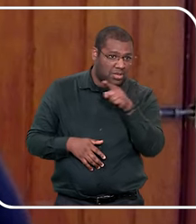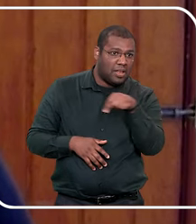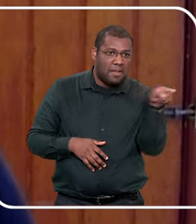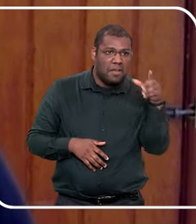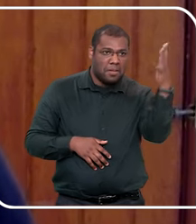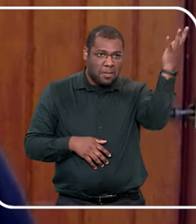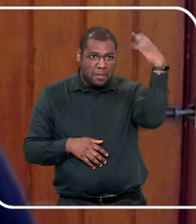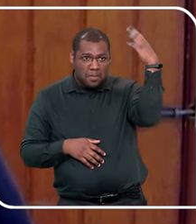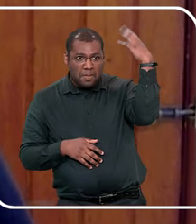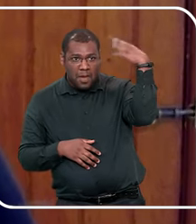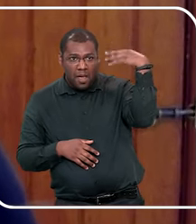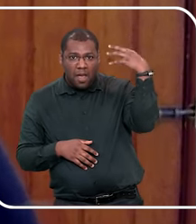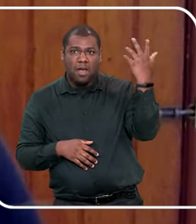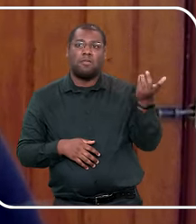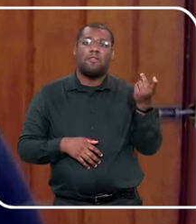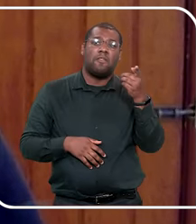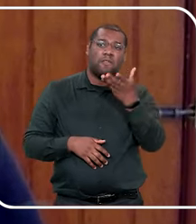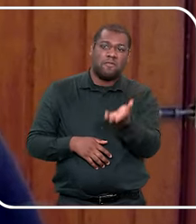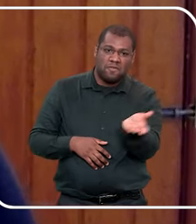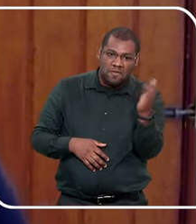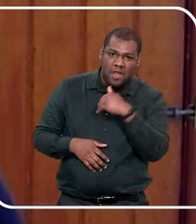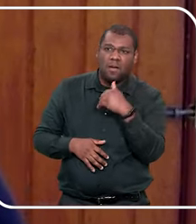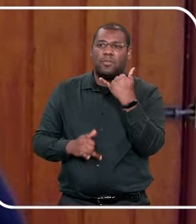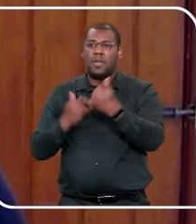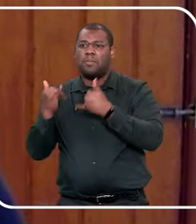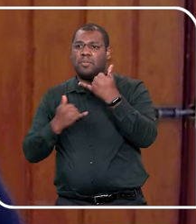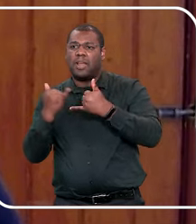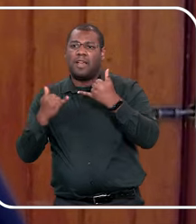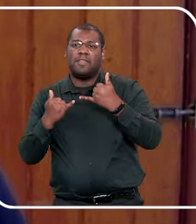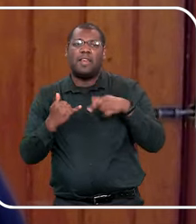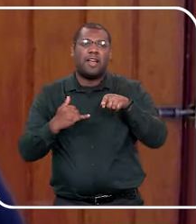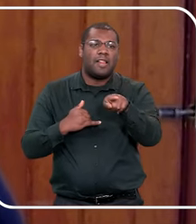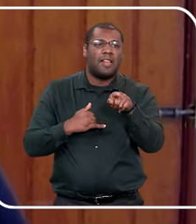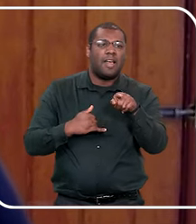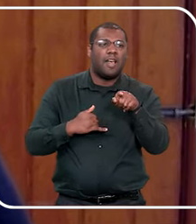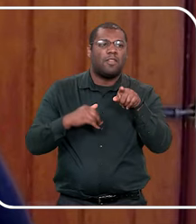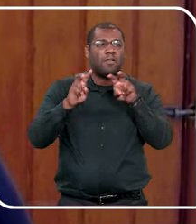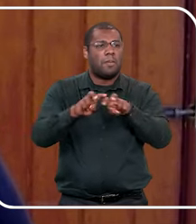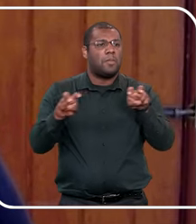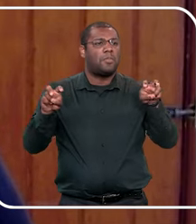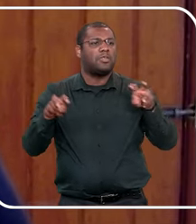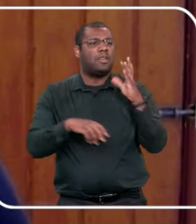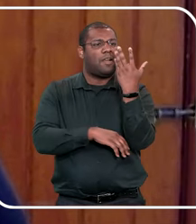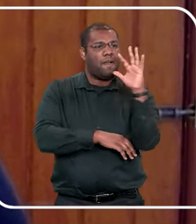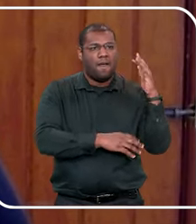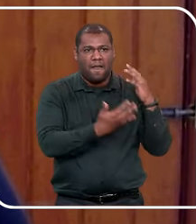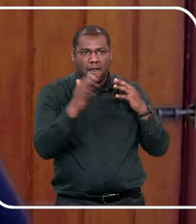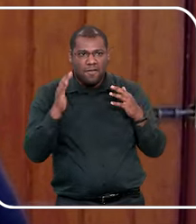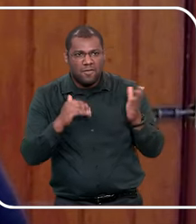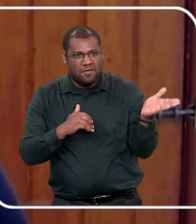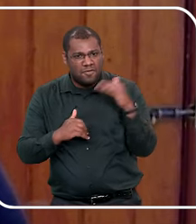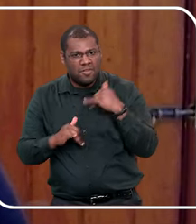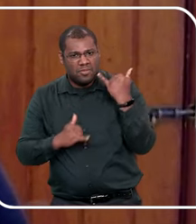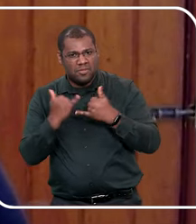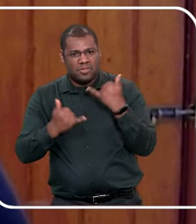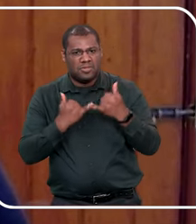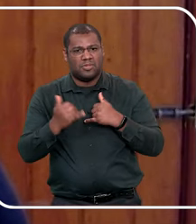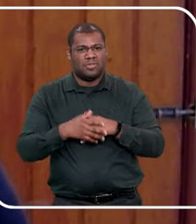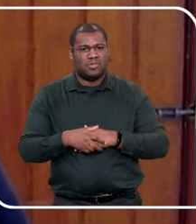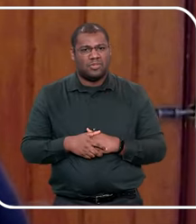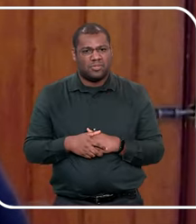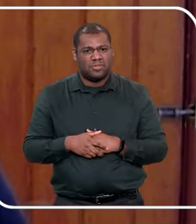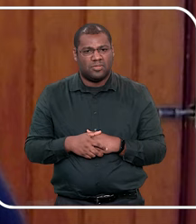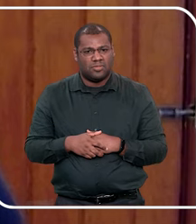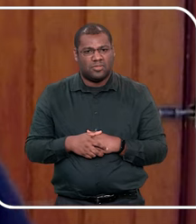igual a criança que eu acolhi, vamos tomar banho, tá, vamos embora do parquinho, tá, né, eu repito muito isso, não só em questão de